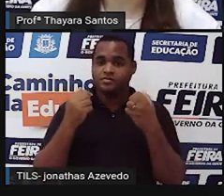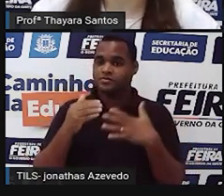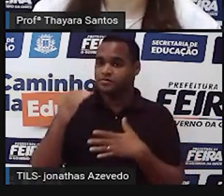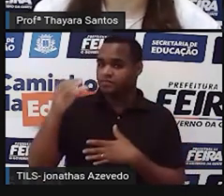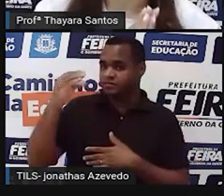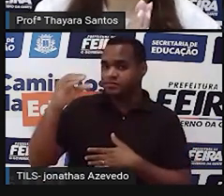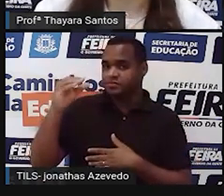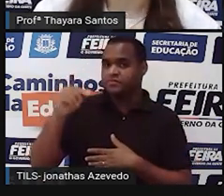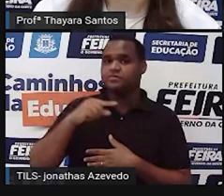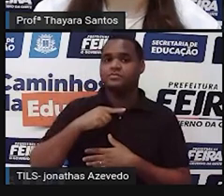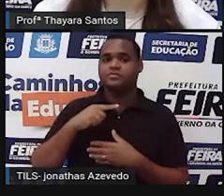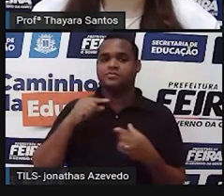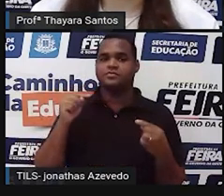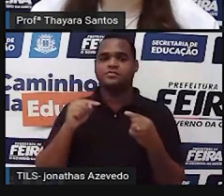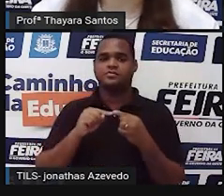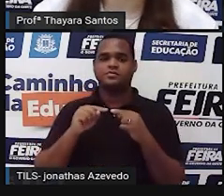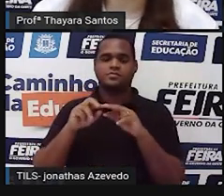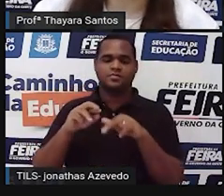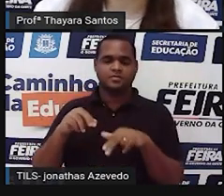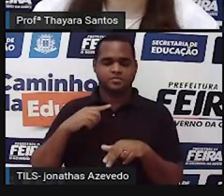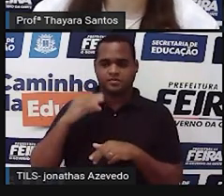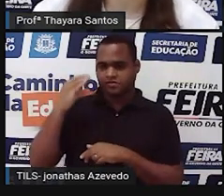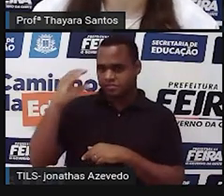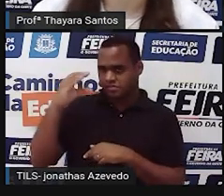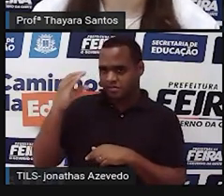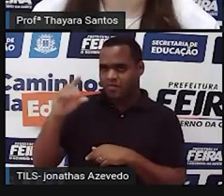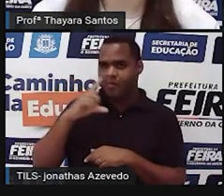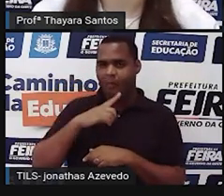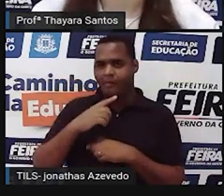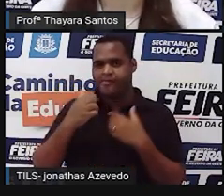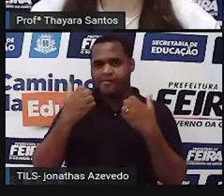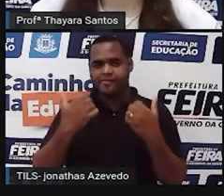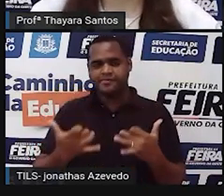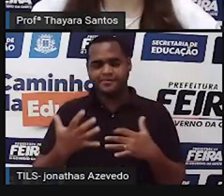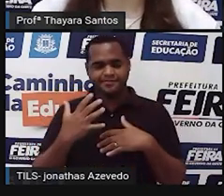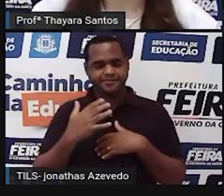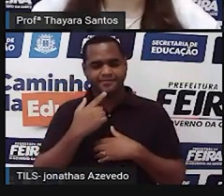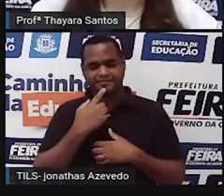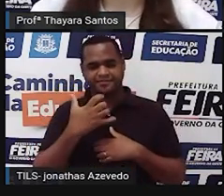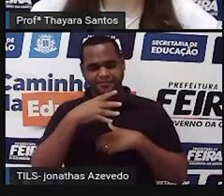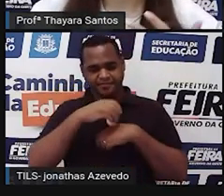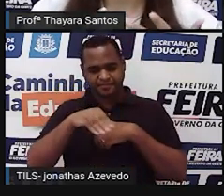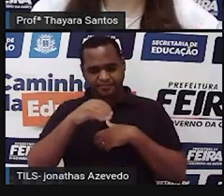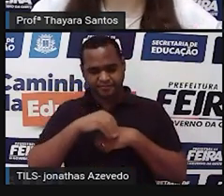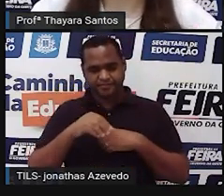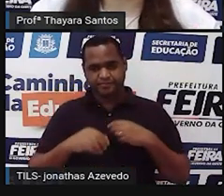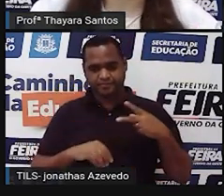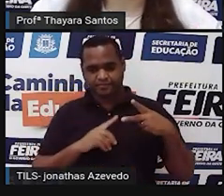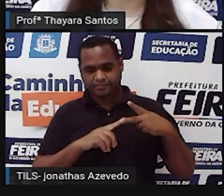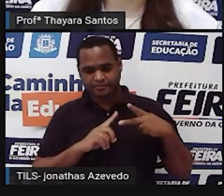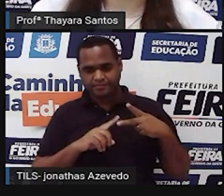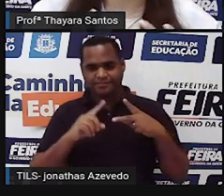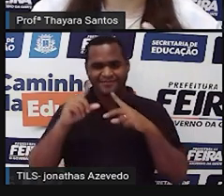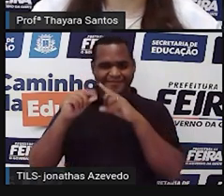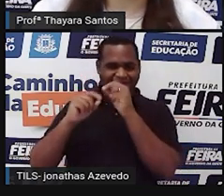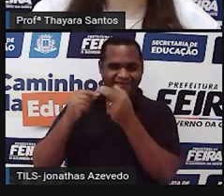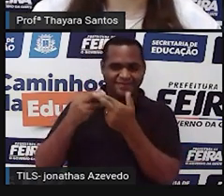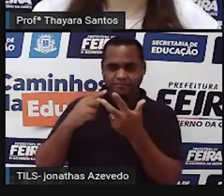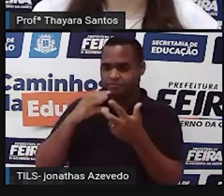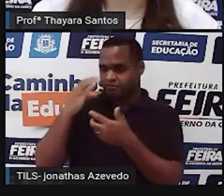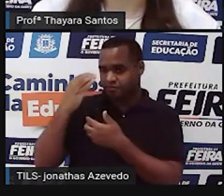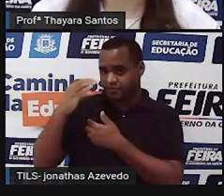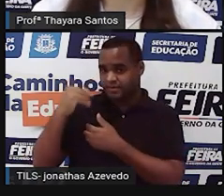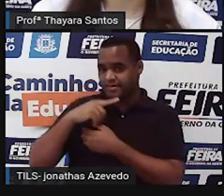ciência, tem que seguir o método científico que a gente vai falar daqui a pouco sobre ele. Segundo, se a astrologia fosse uma